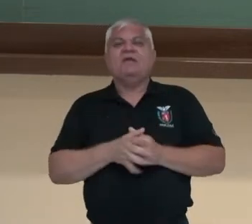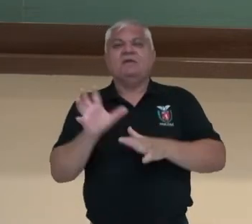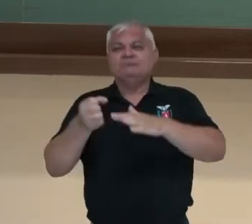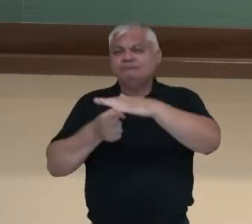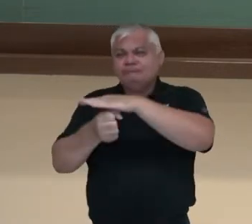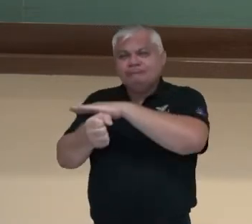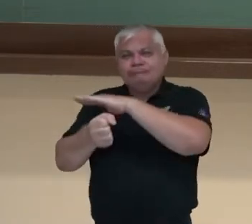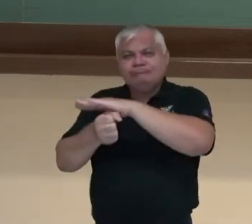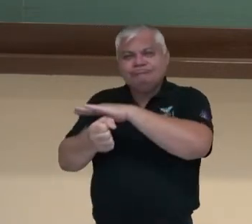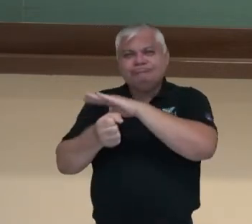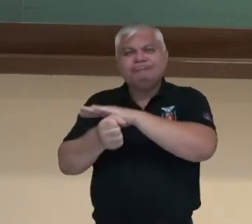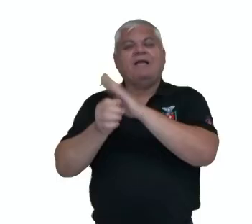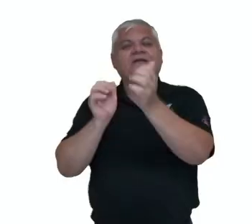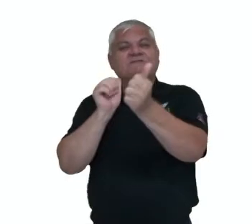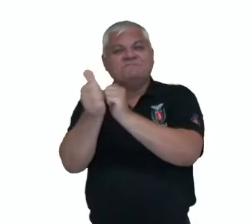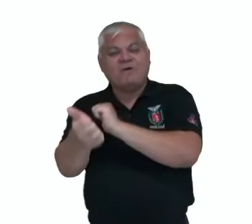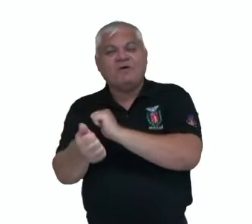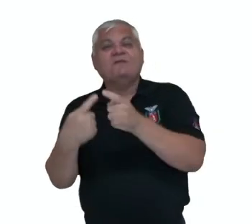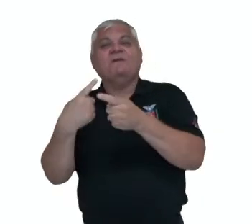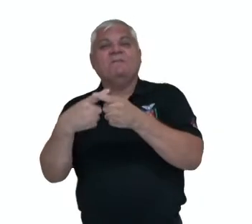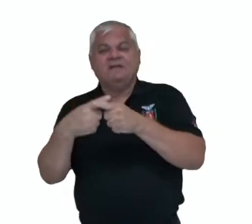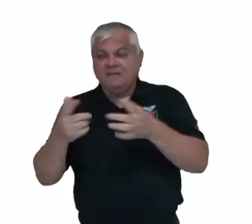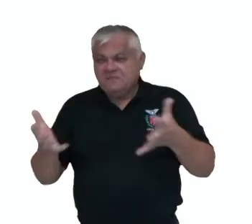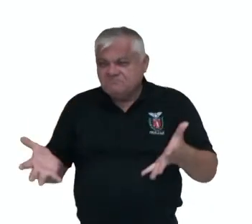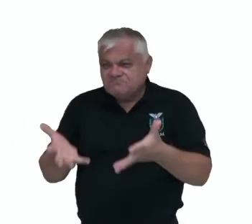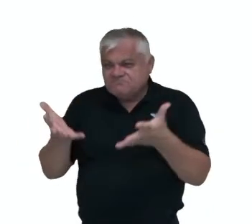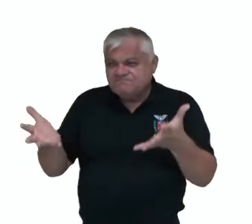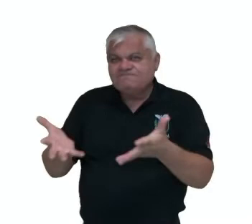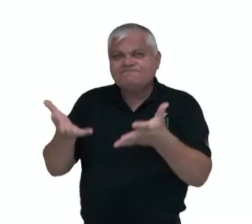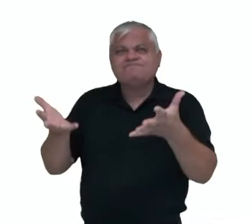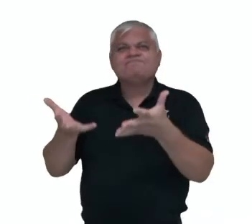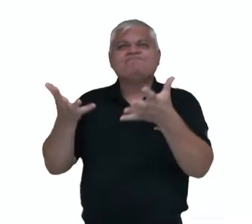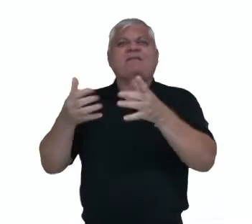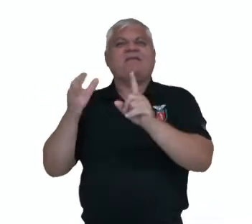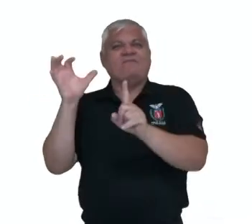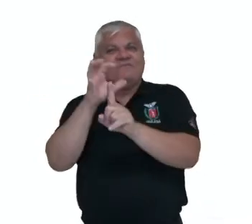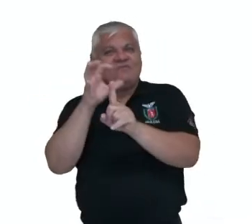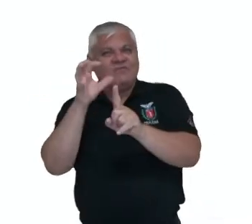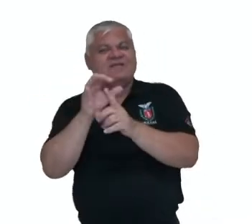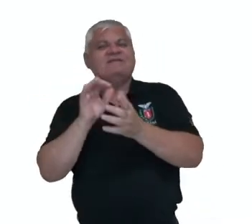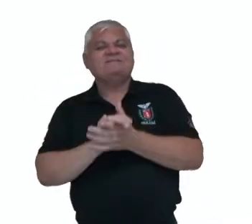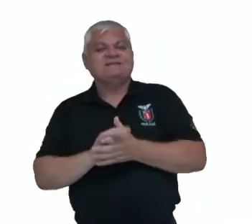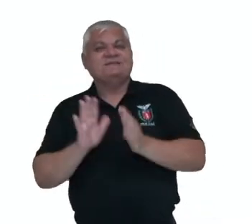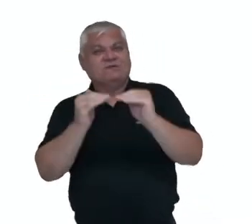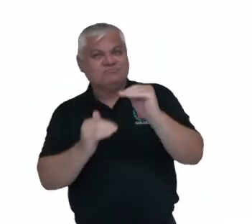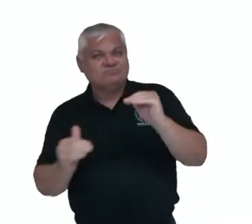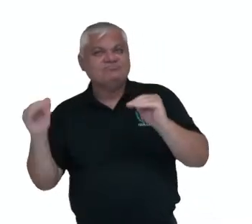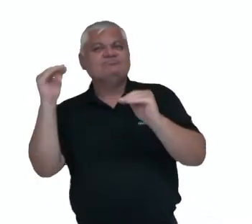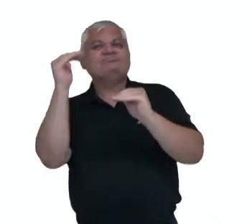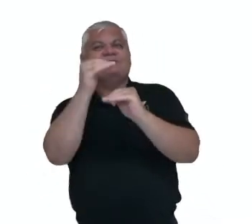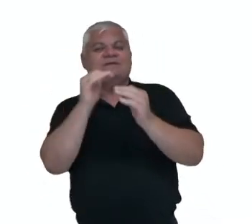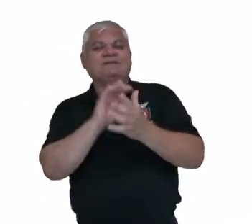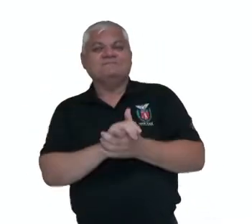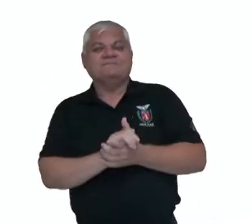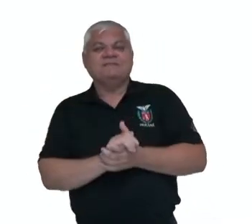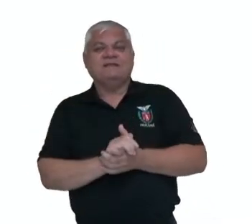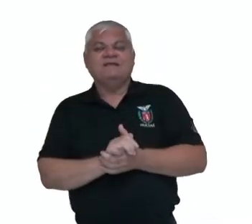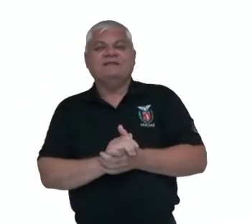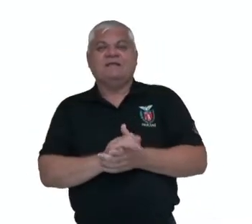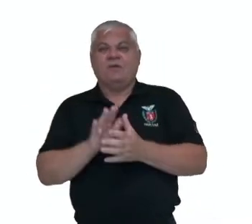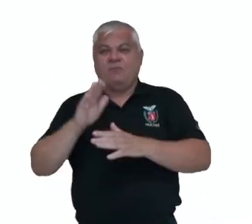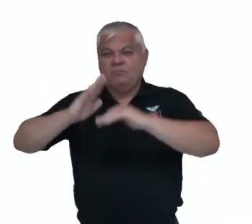esporte. Investiram para que ele também pudesse, né? Porque a ideia era ser superior também. Então, eles investiram nos